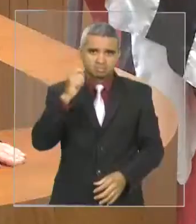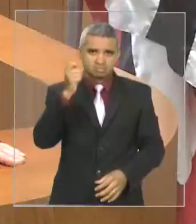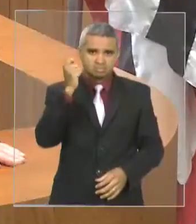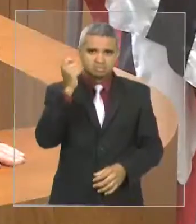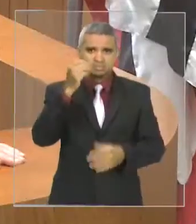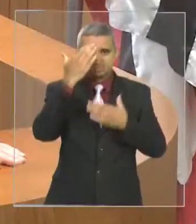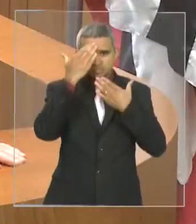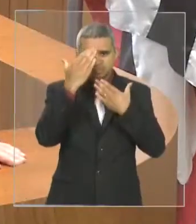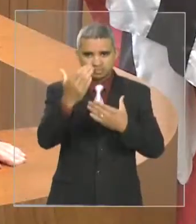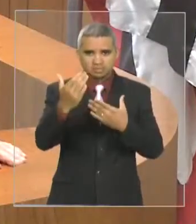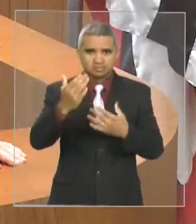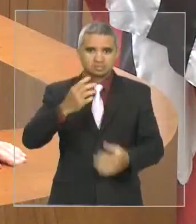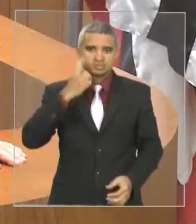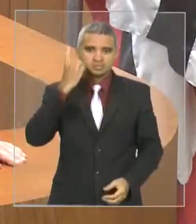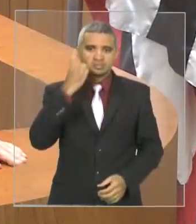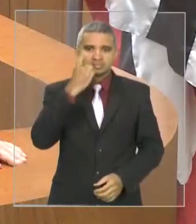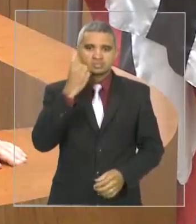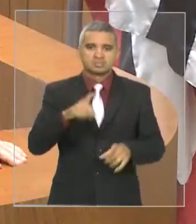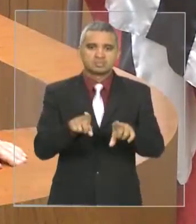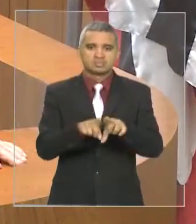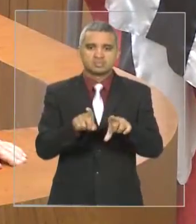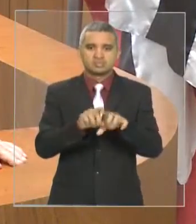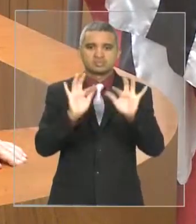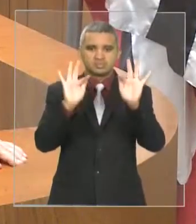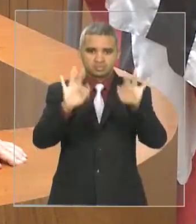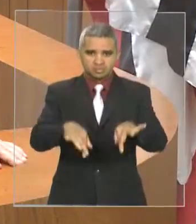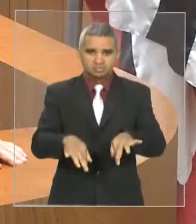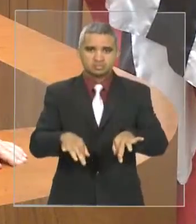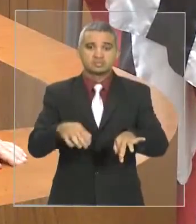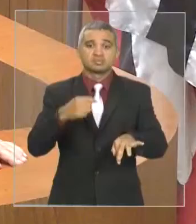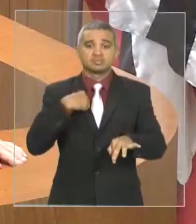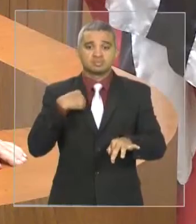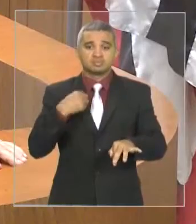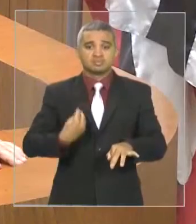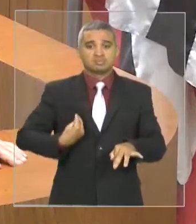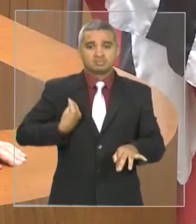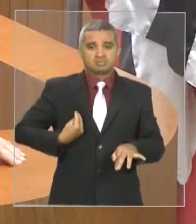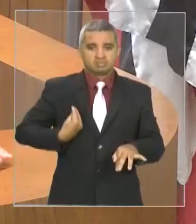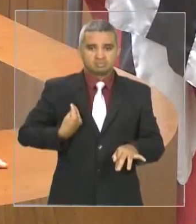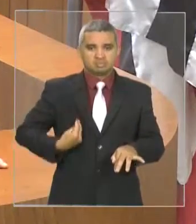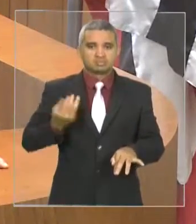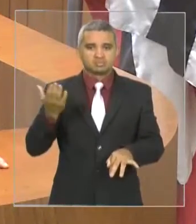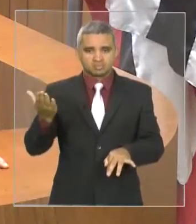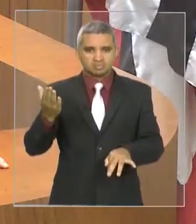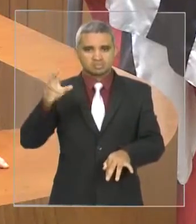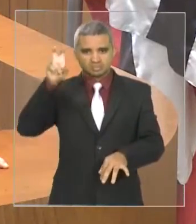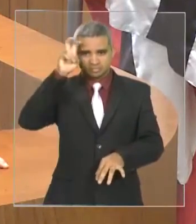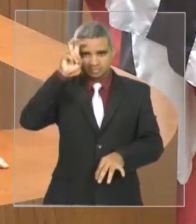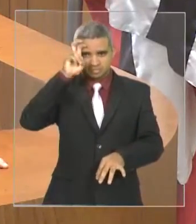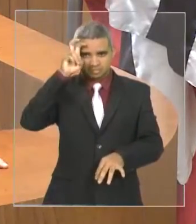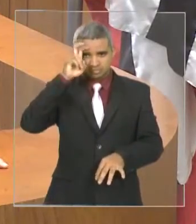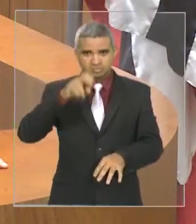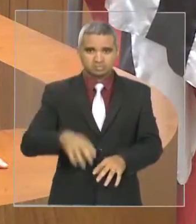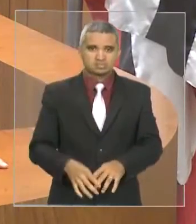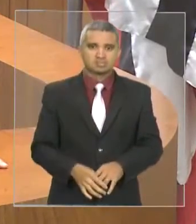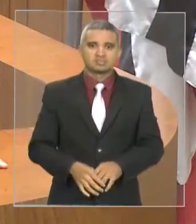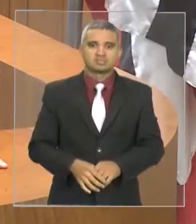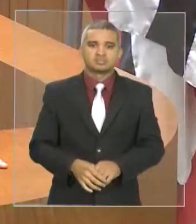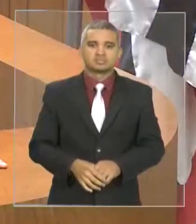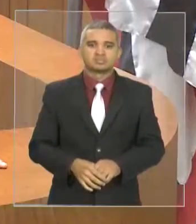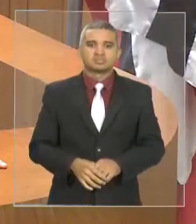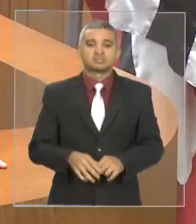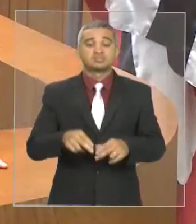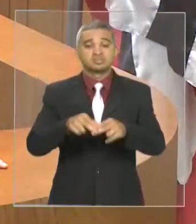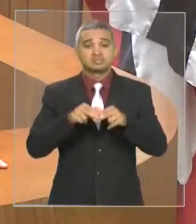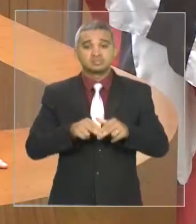Agradeço, deputado, e finalizando, eu queria dizer, vossa excelência, que vou estar lá, eu sei que vossa excelência vai estar presente lá em Imperatriz, e eu quero dizer que